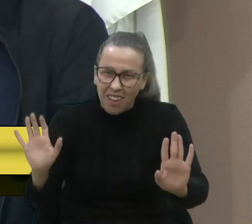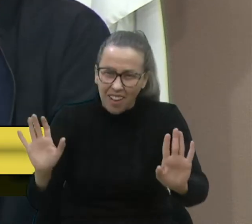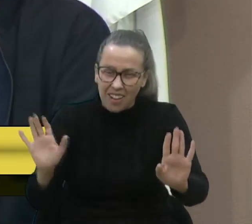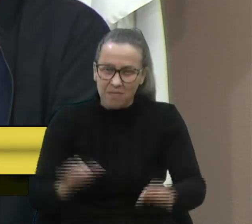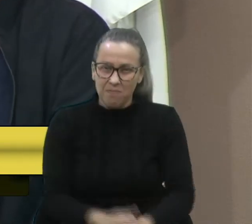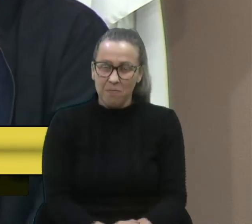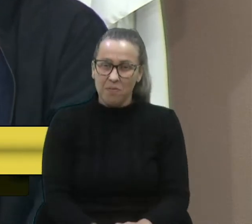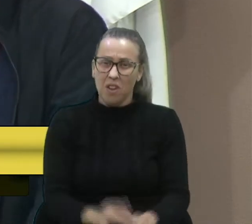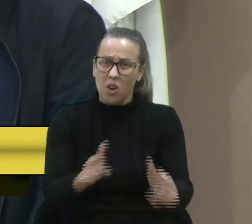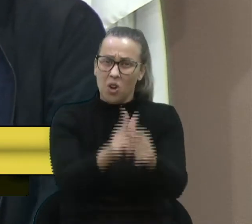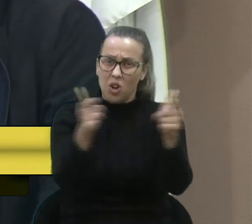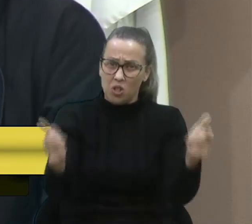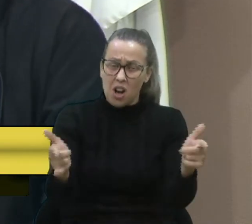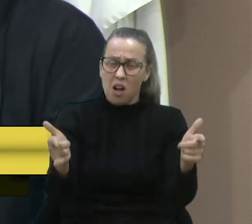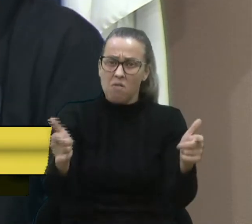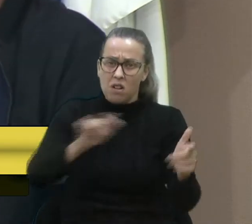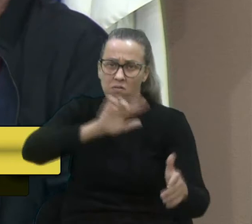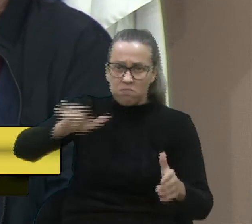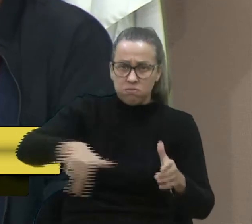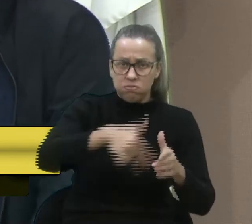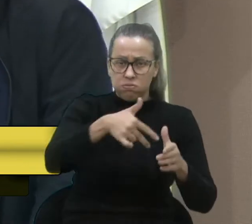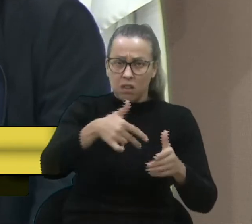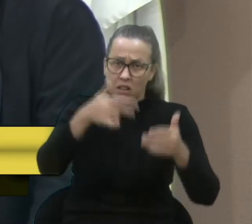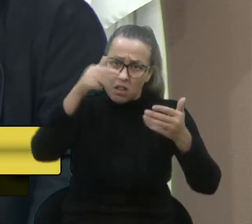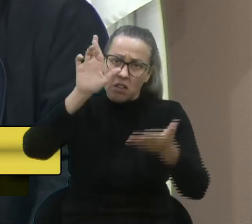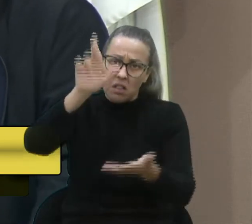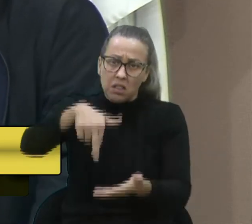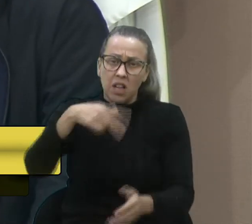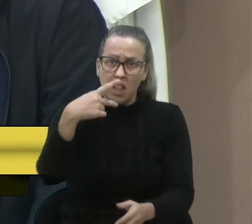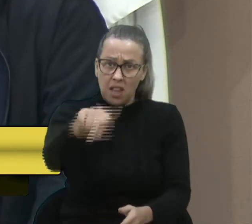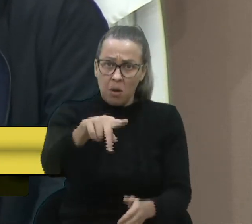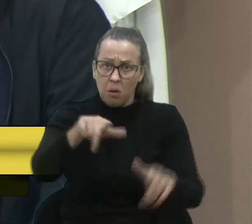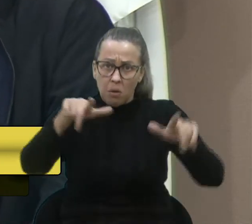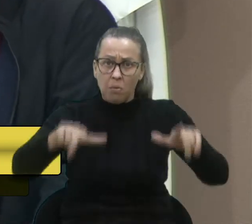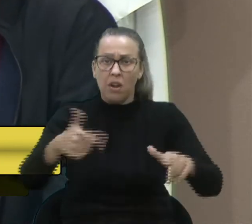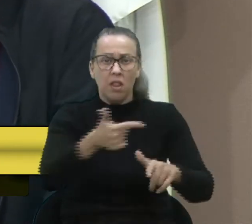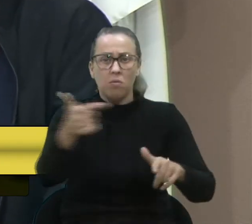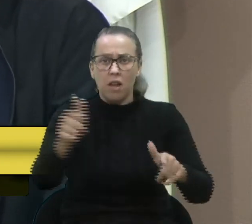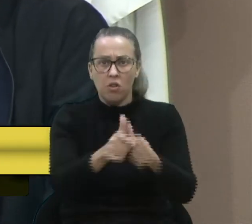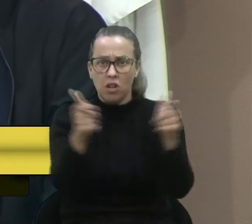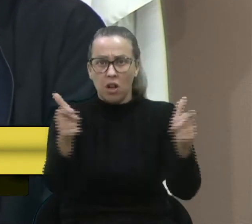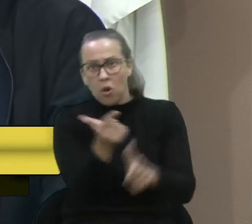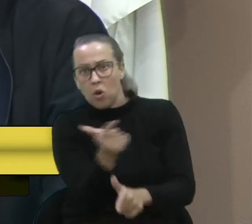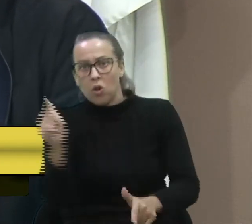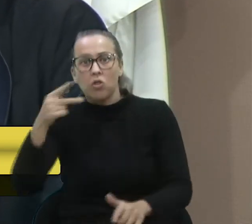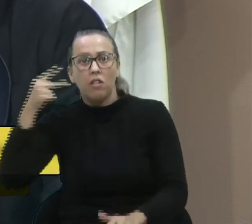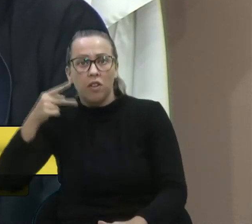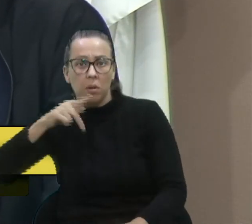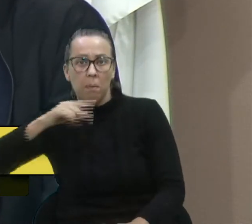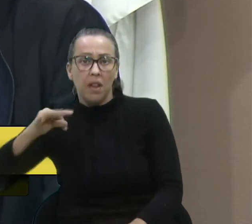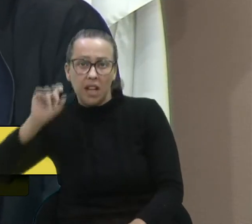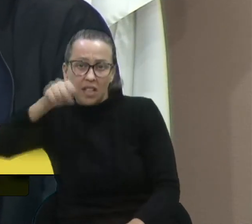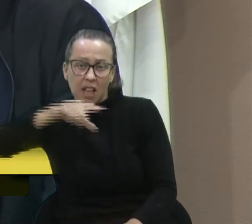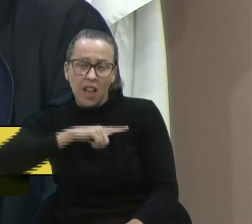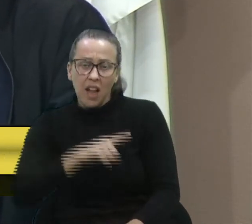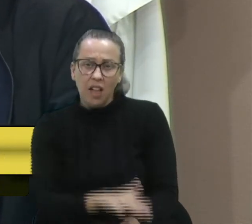Os jornais, eu já estou aqui me colocando realmente. O seu gabinete não recebe, mas os outros dois vereadores do PT recebem.